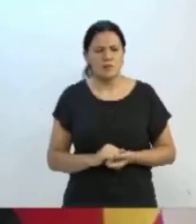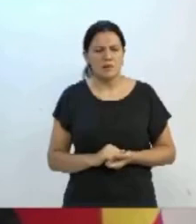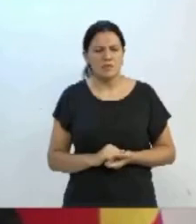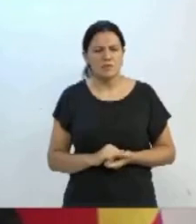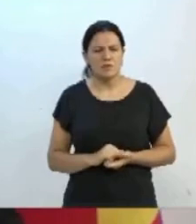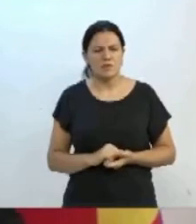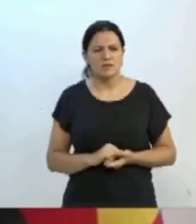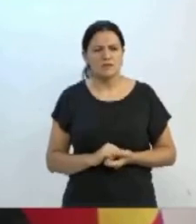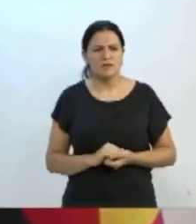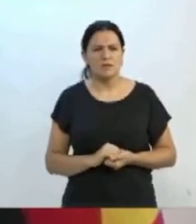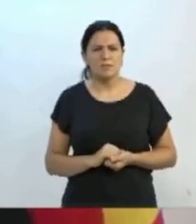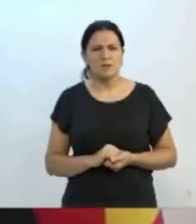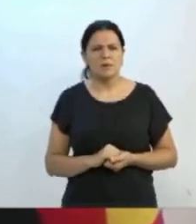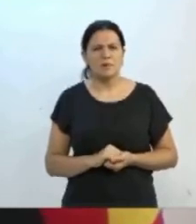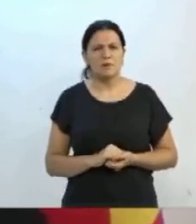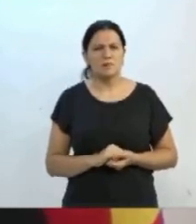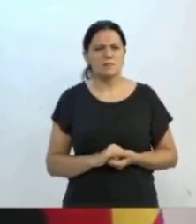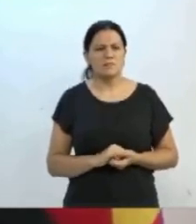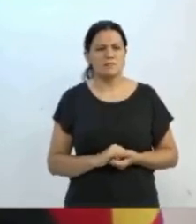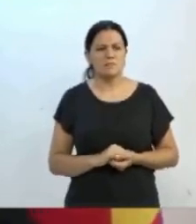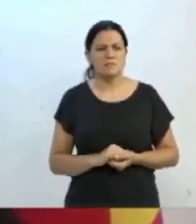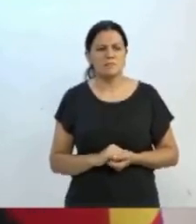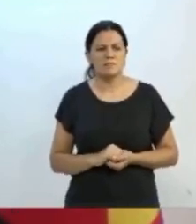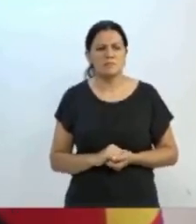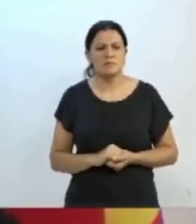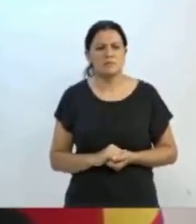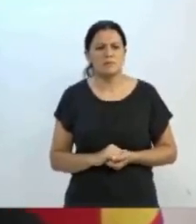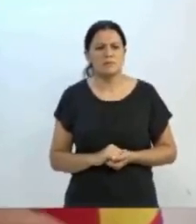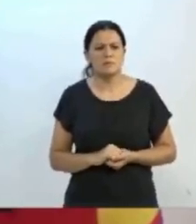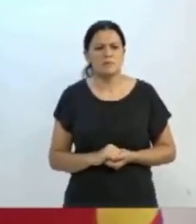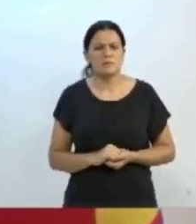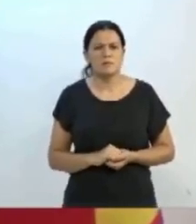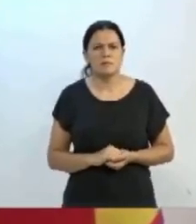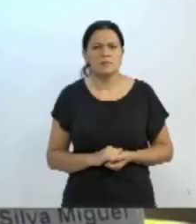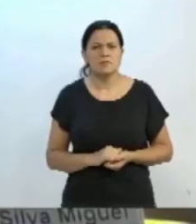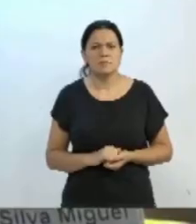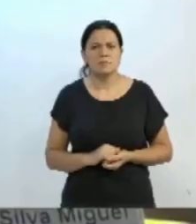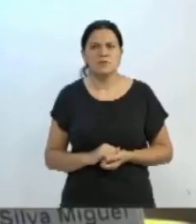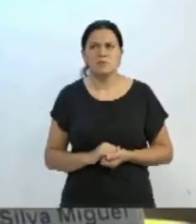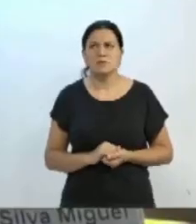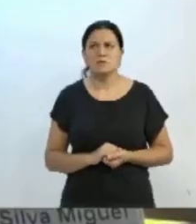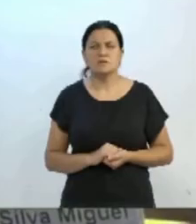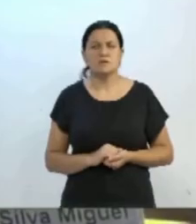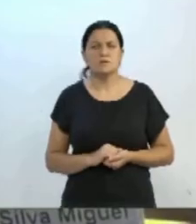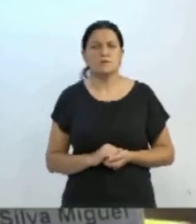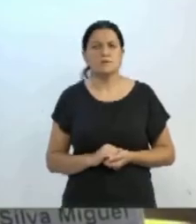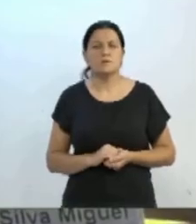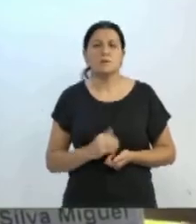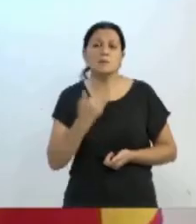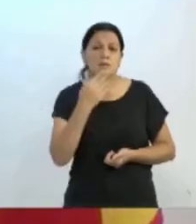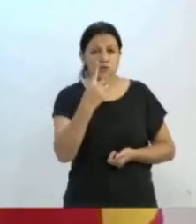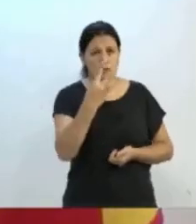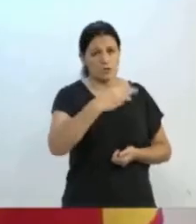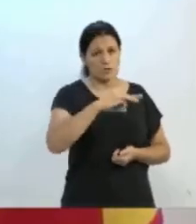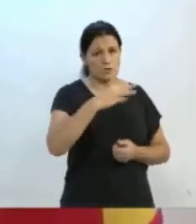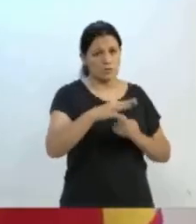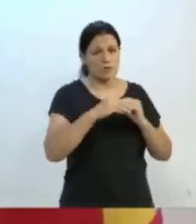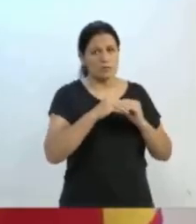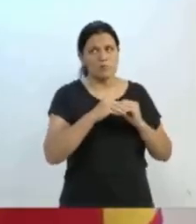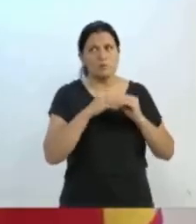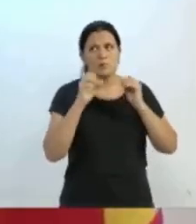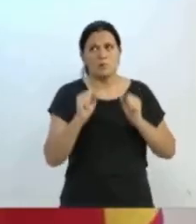Vereadora presidente, vereadora Silmara, Agora, a Vossa Excelência me concede mais dois minutos e trinta para fazer, para poder chegar perto do